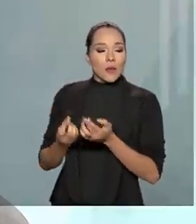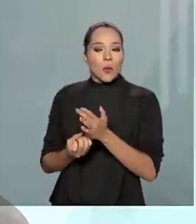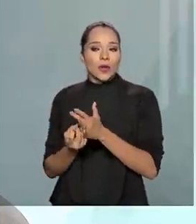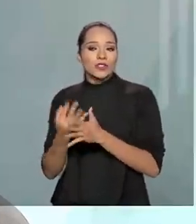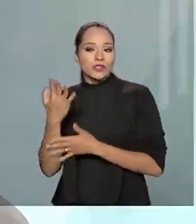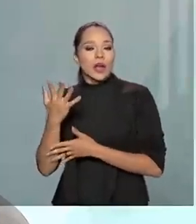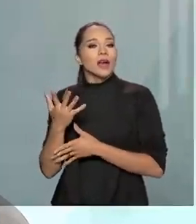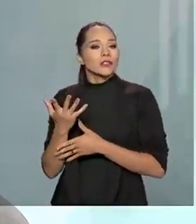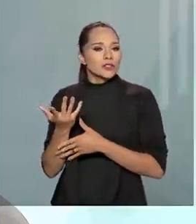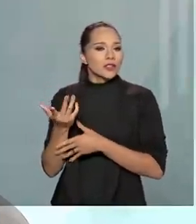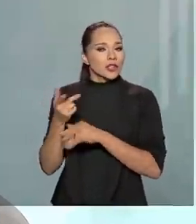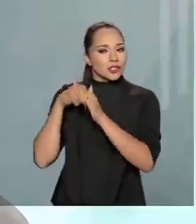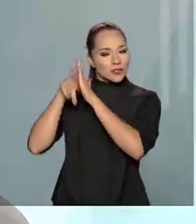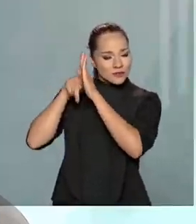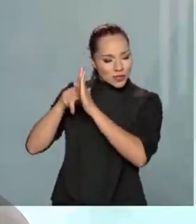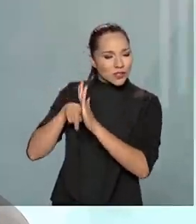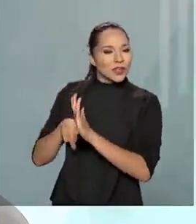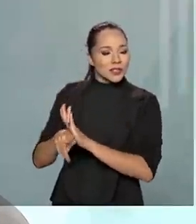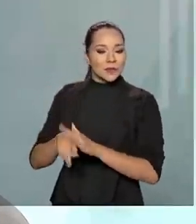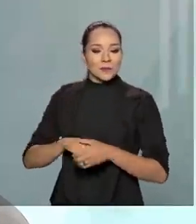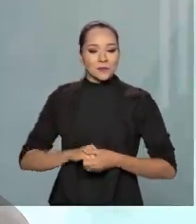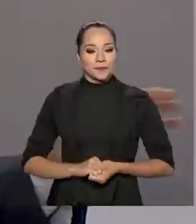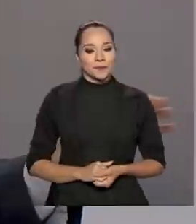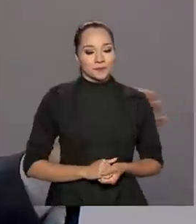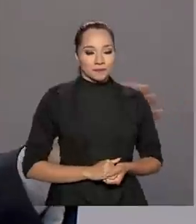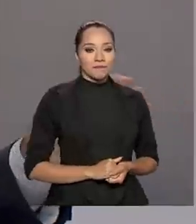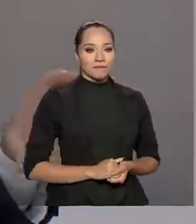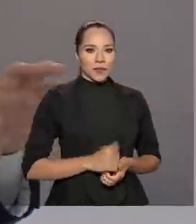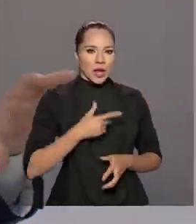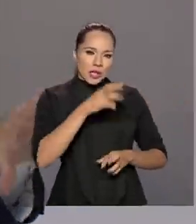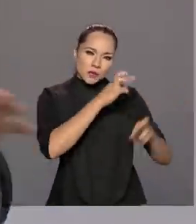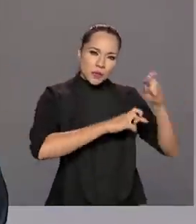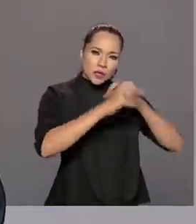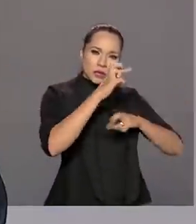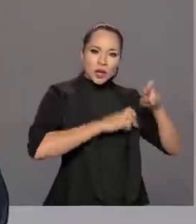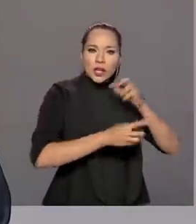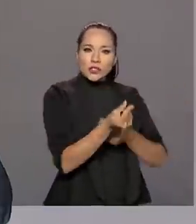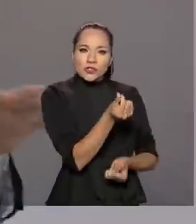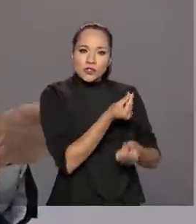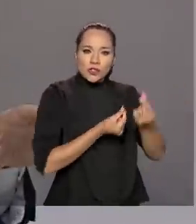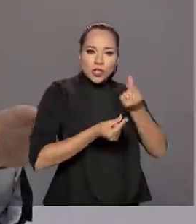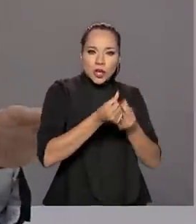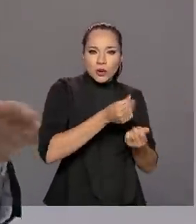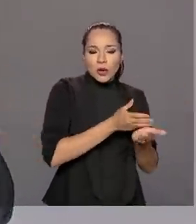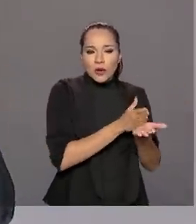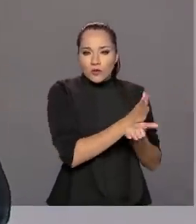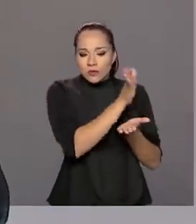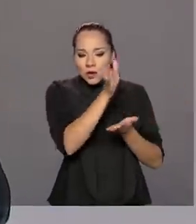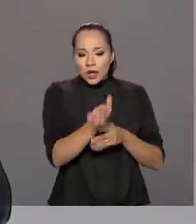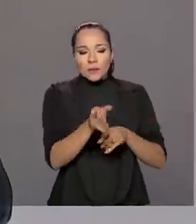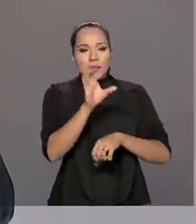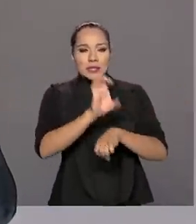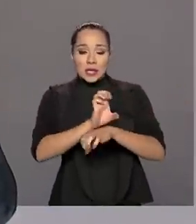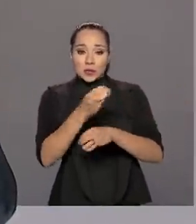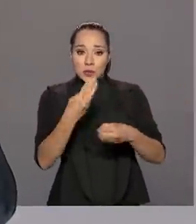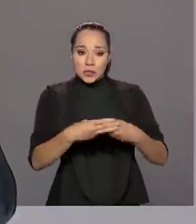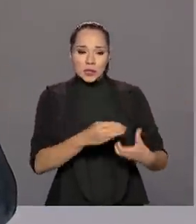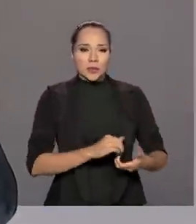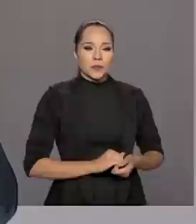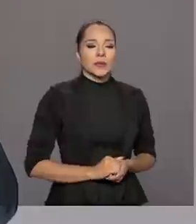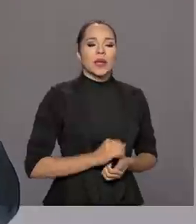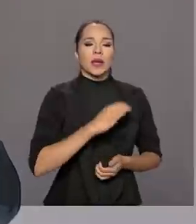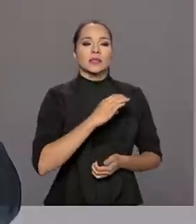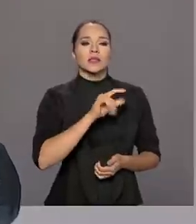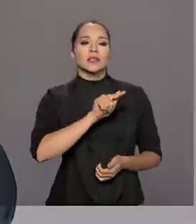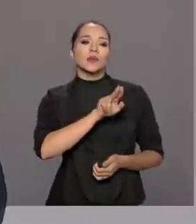quantidade de casos em investigação ainda. Além de monitorar esses recursos que foram destinados a estados e municípios, a